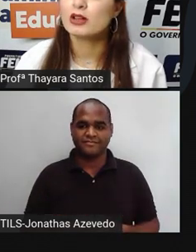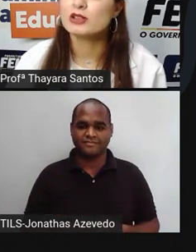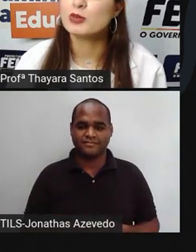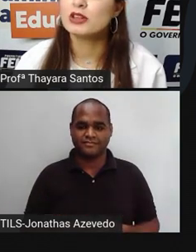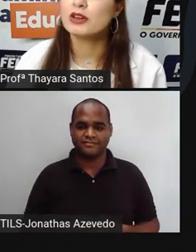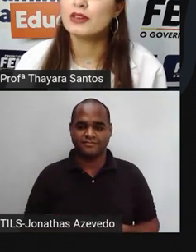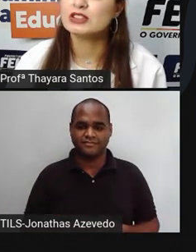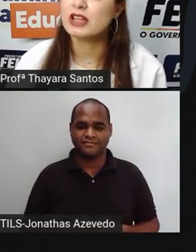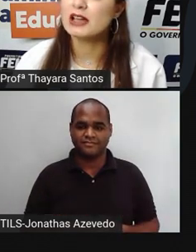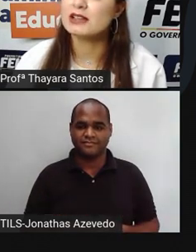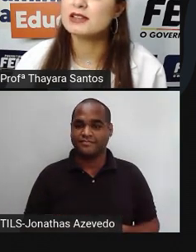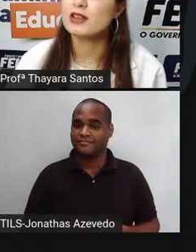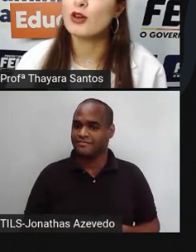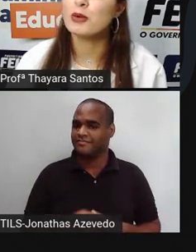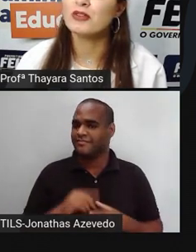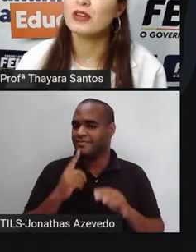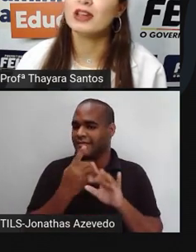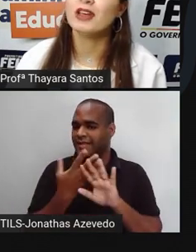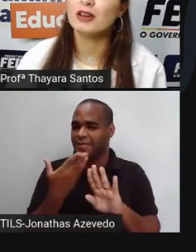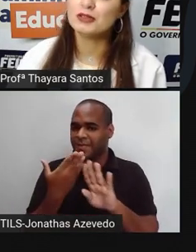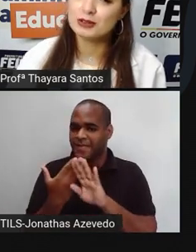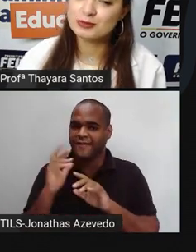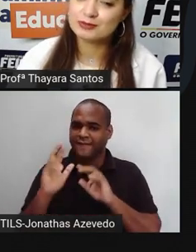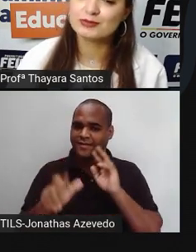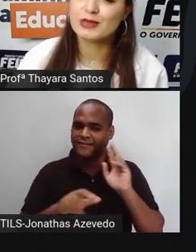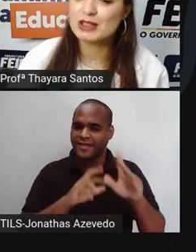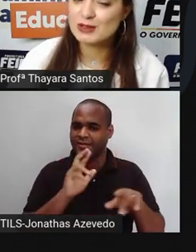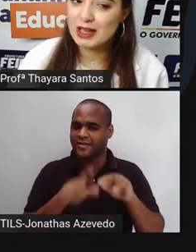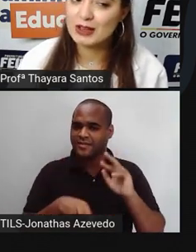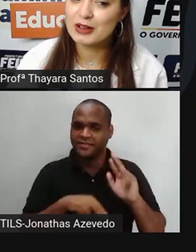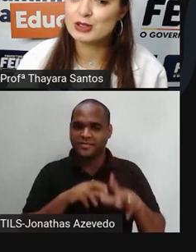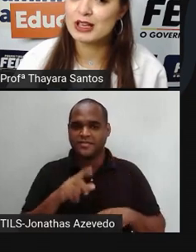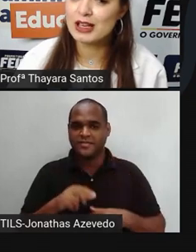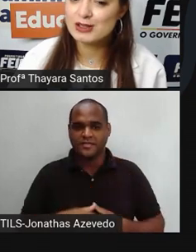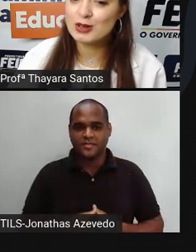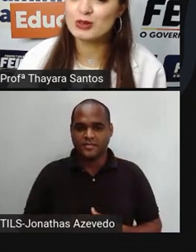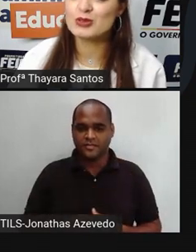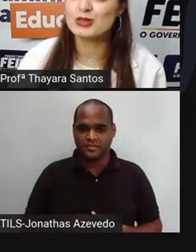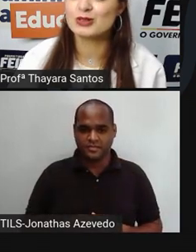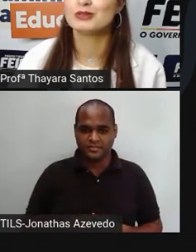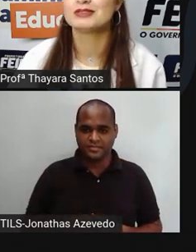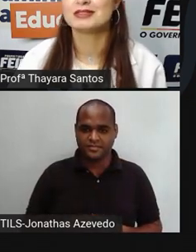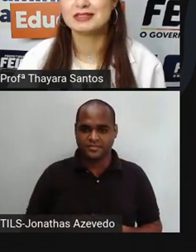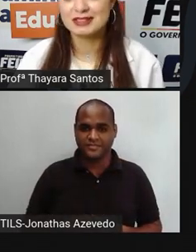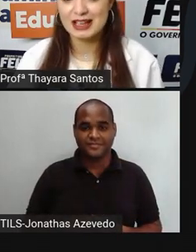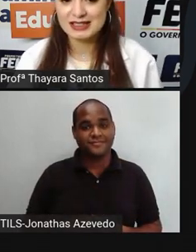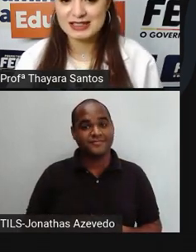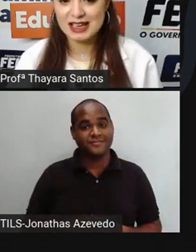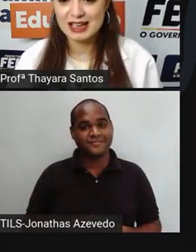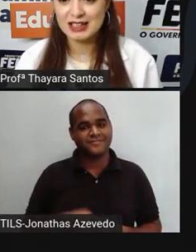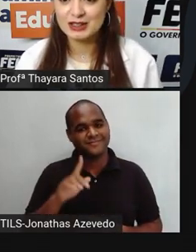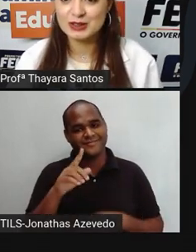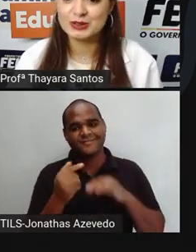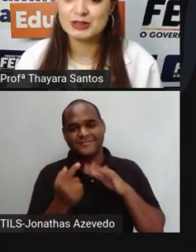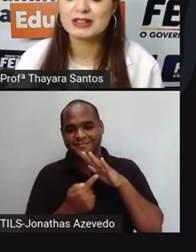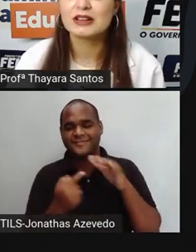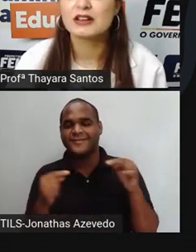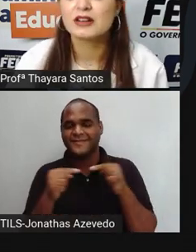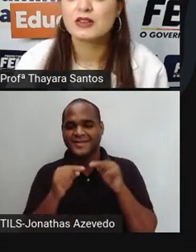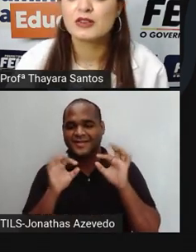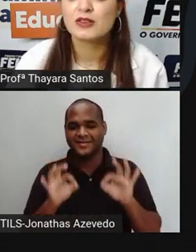Moléculas muito afastadas e tem forma variável. Hum, isso daí eu acho que é gasoso. Tá certo.